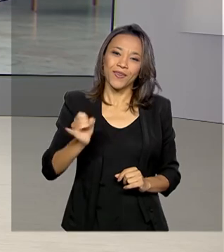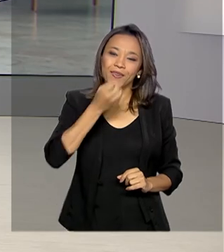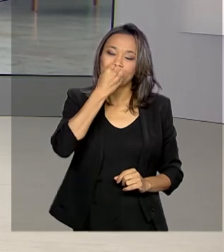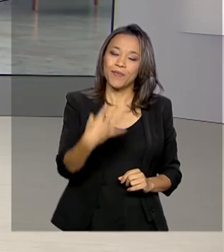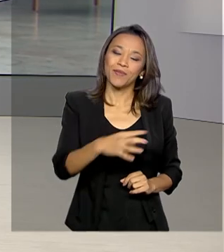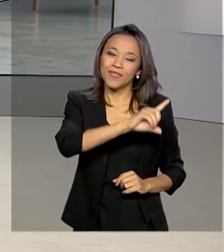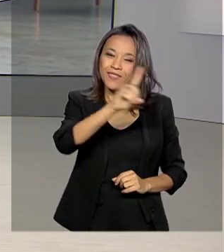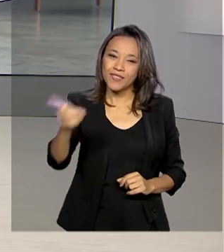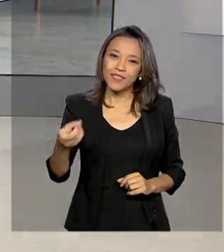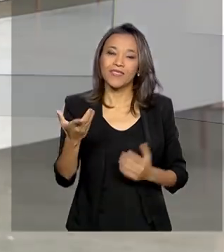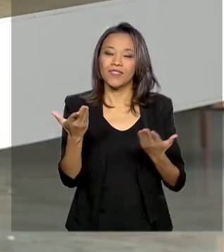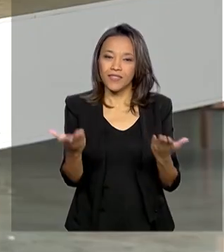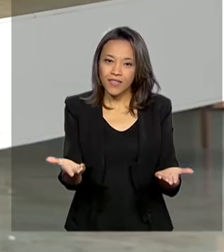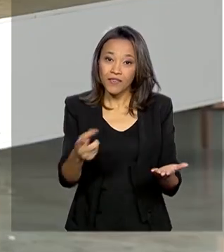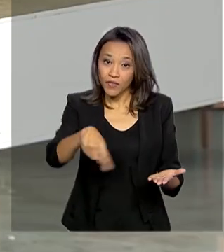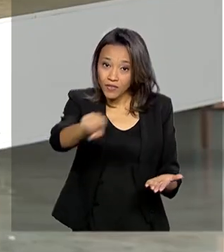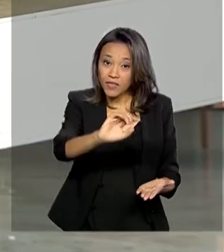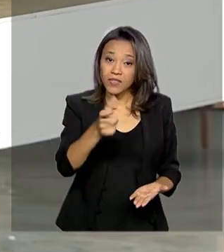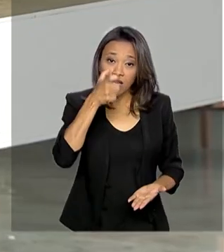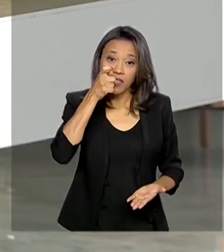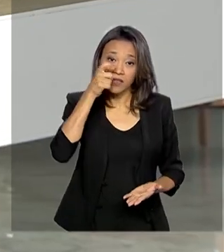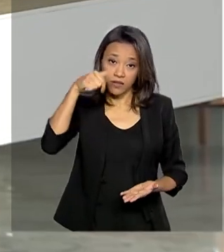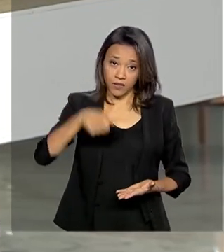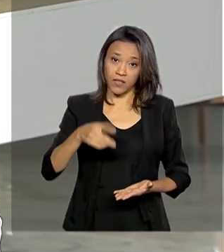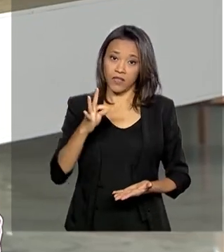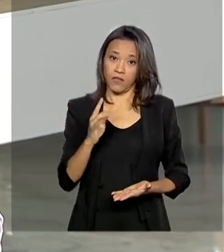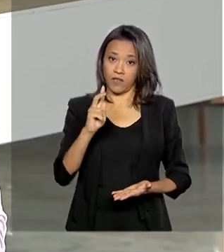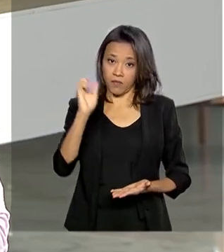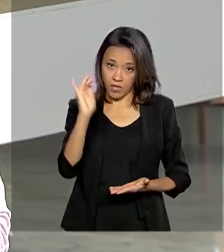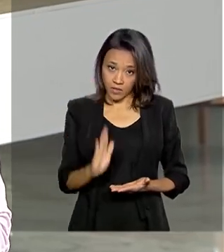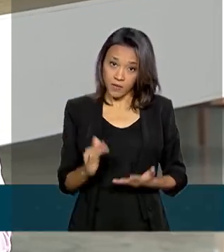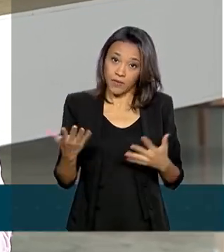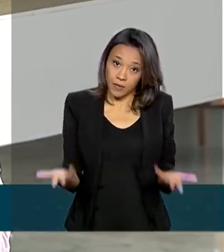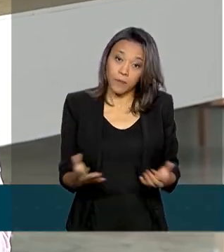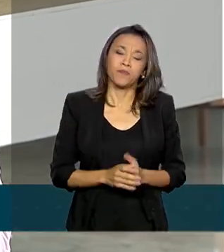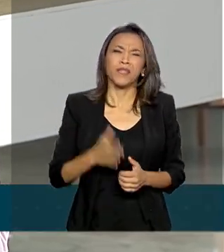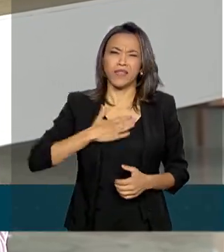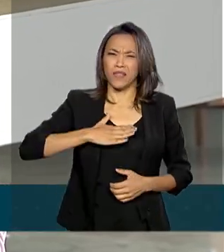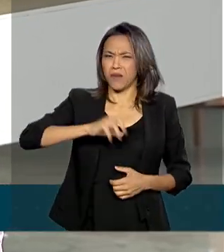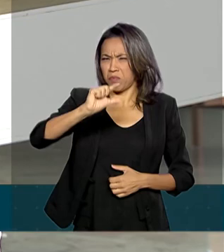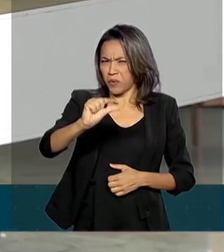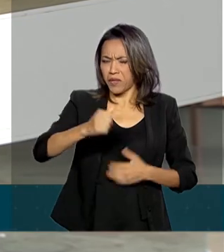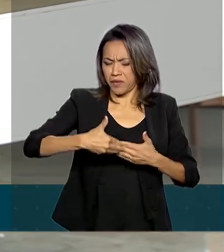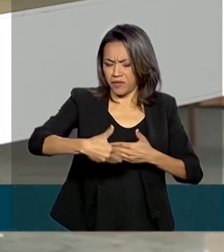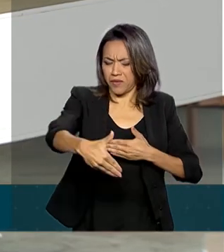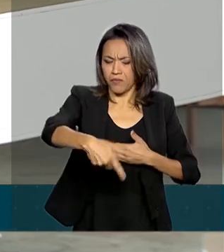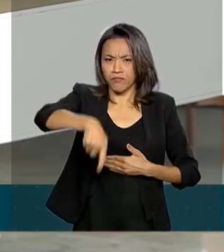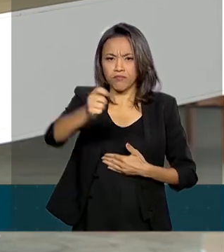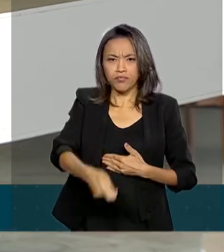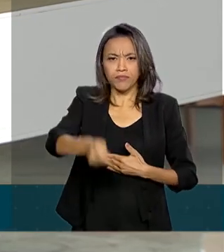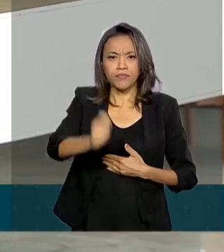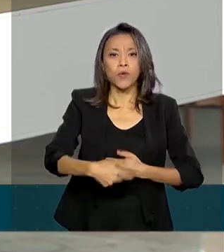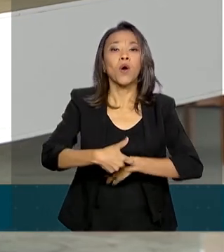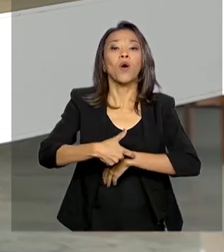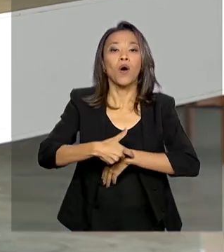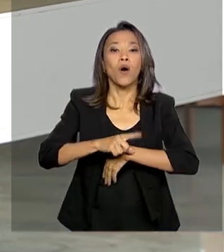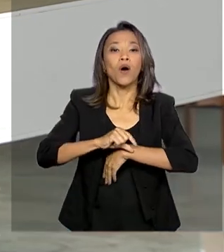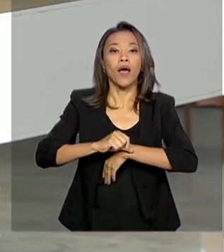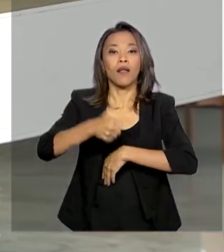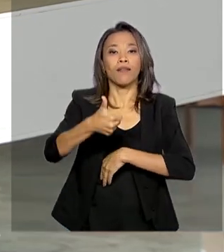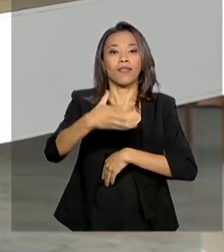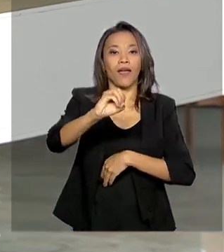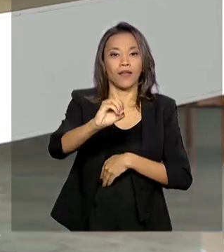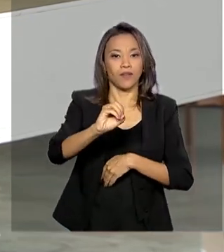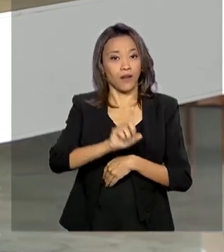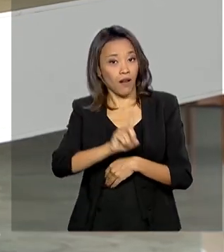Bom dia para você. Bom dia para você que acompanha a TV Brasil. É isso mesmo e o leilão é daqui a pouquinho, às 10 horas, na Bolsa de Valores de